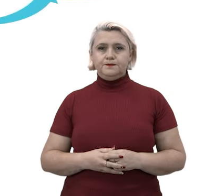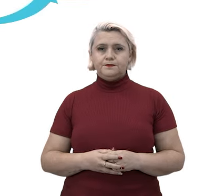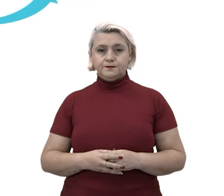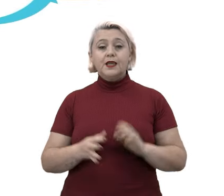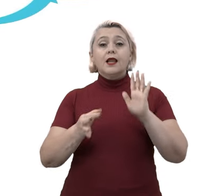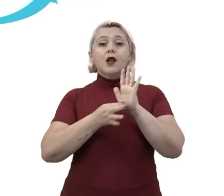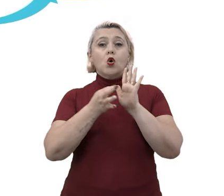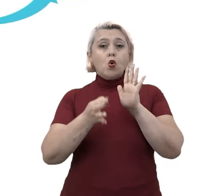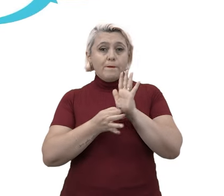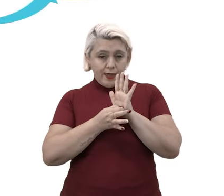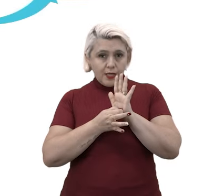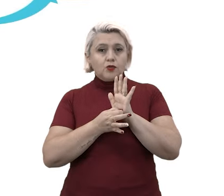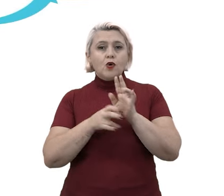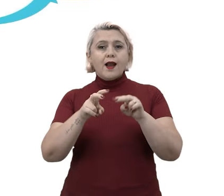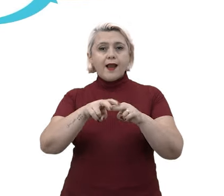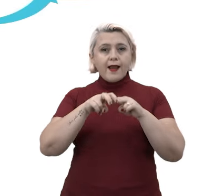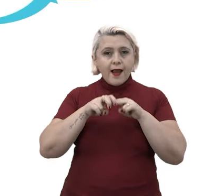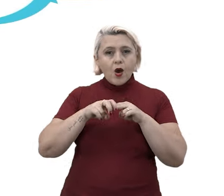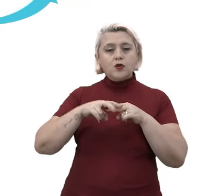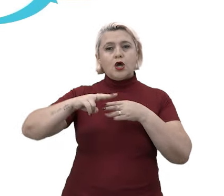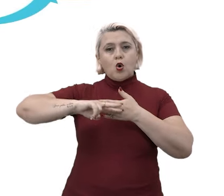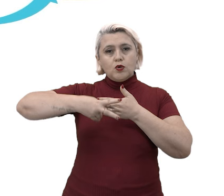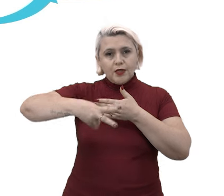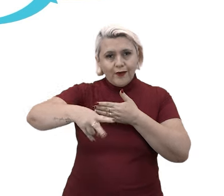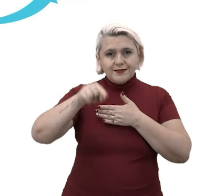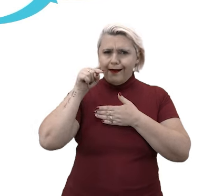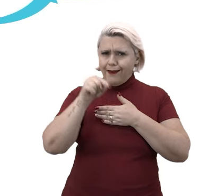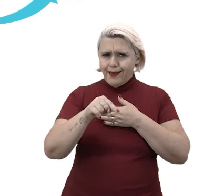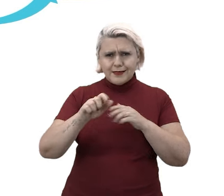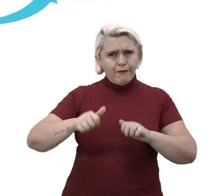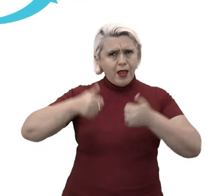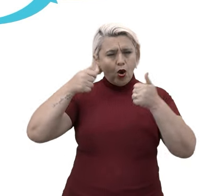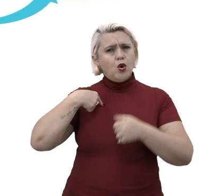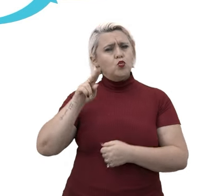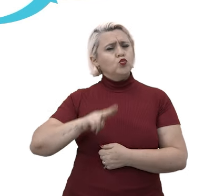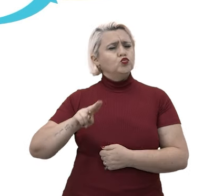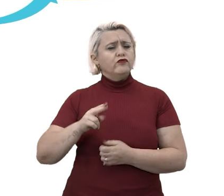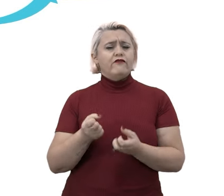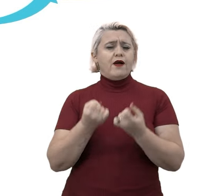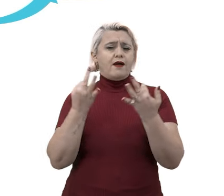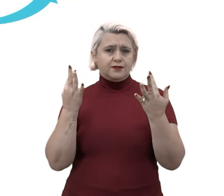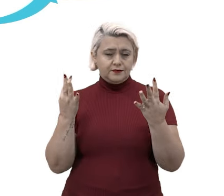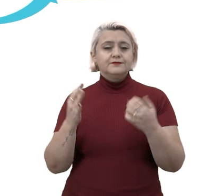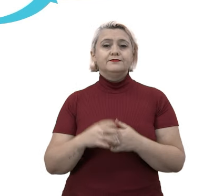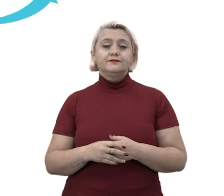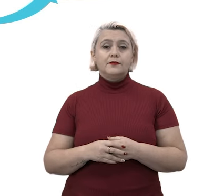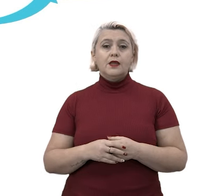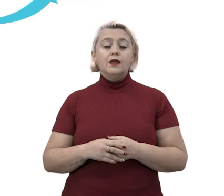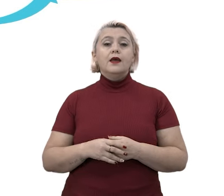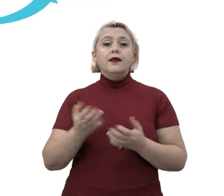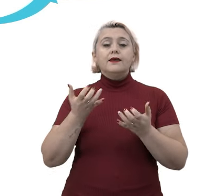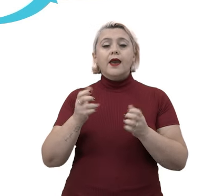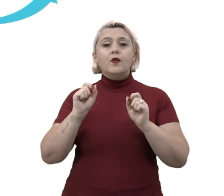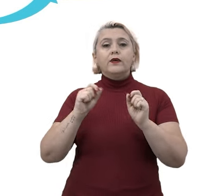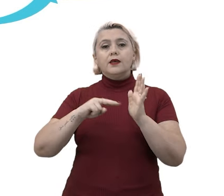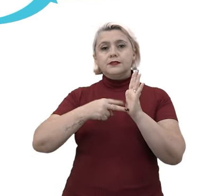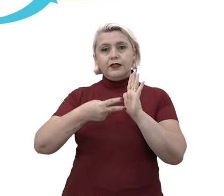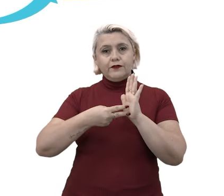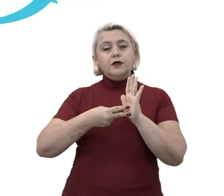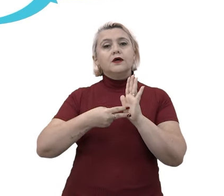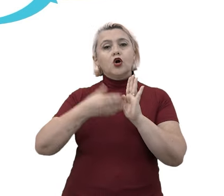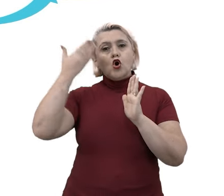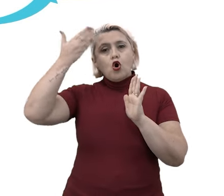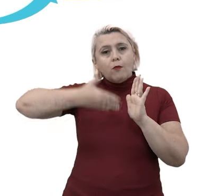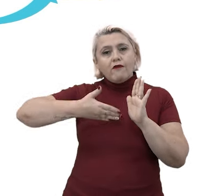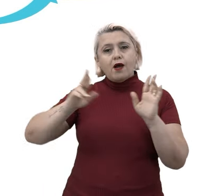Argumento por causa e consequência, esse é dos melhores também, uso demais, busca comprovar a tese defendida a partir da exploração das